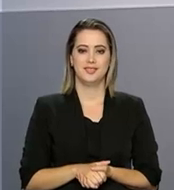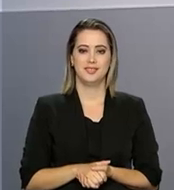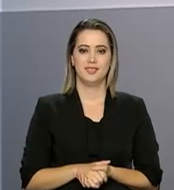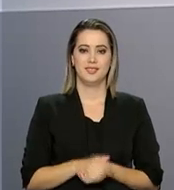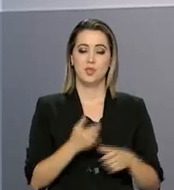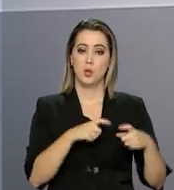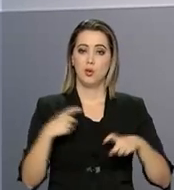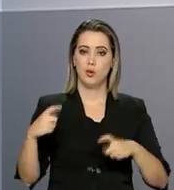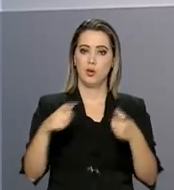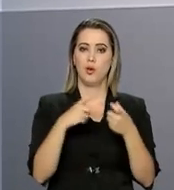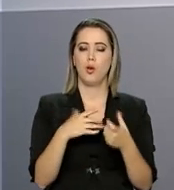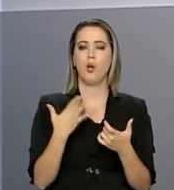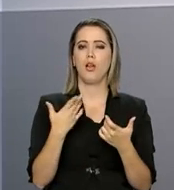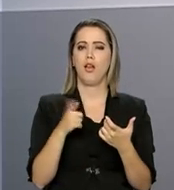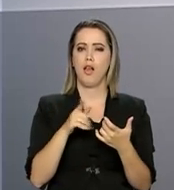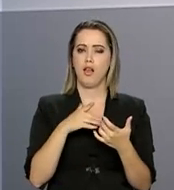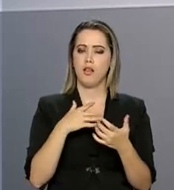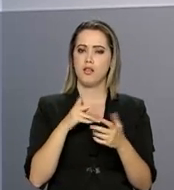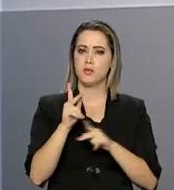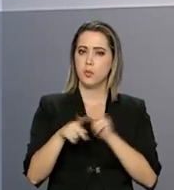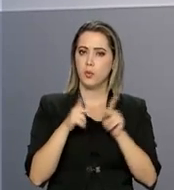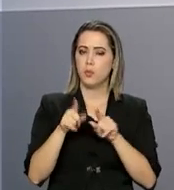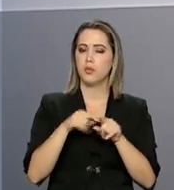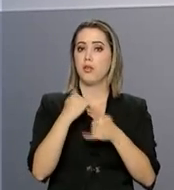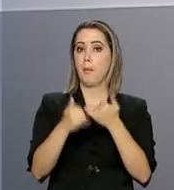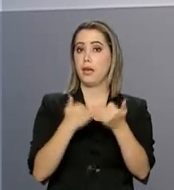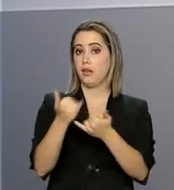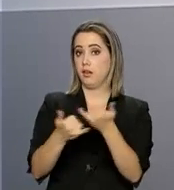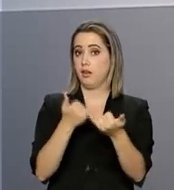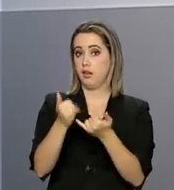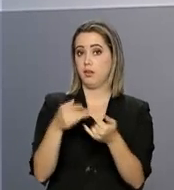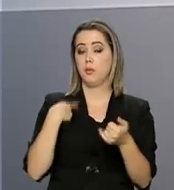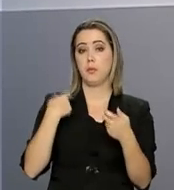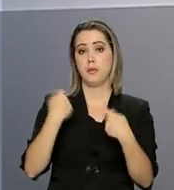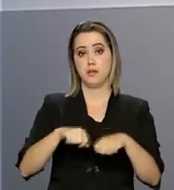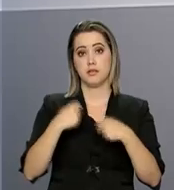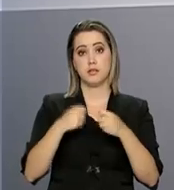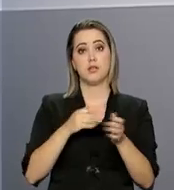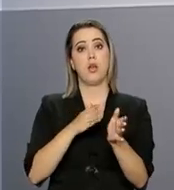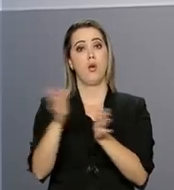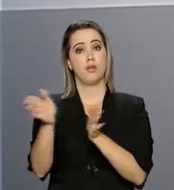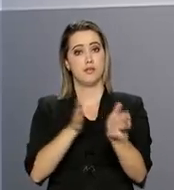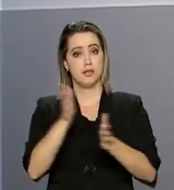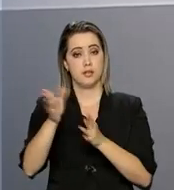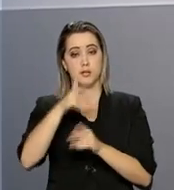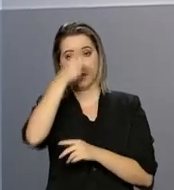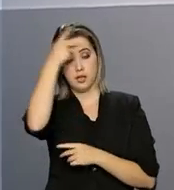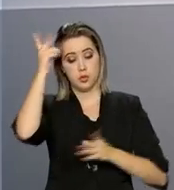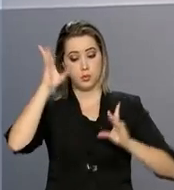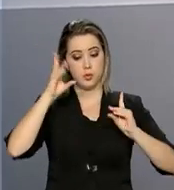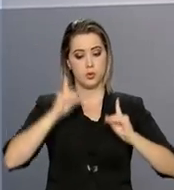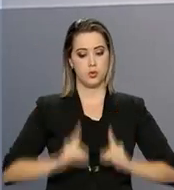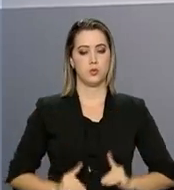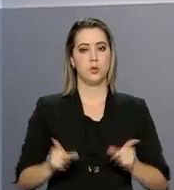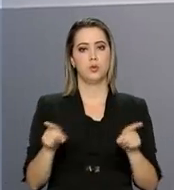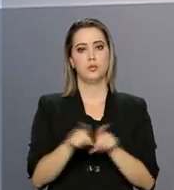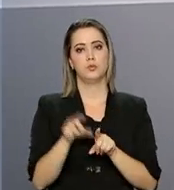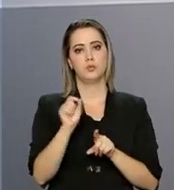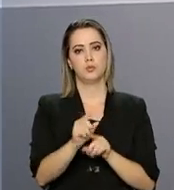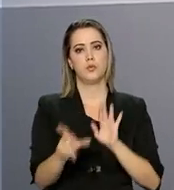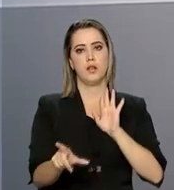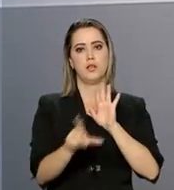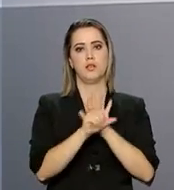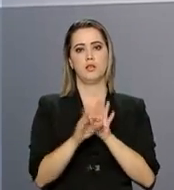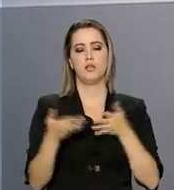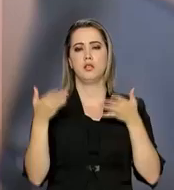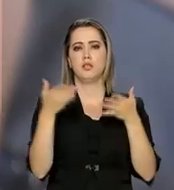Espaços públicos com brinquedos e equipamentos de lazer vão ser adaptados para pessoas com deficiência. A lei entra em vigor em agosto